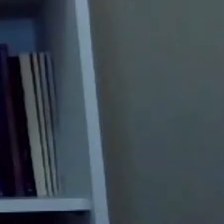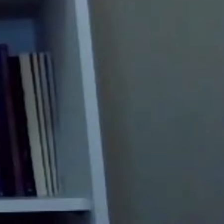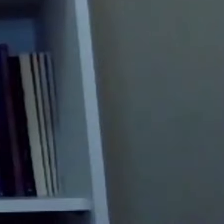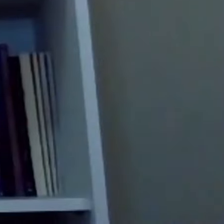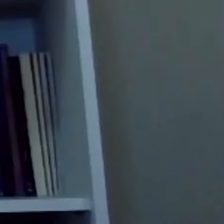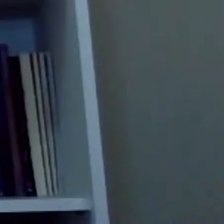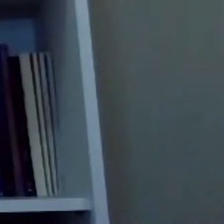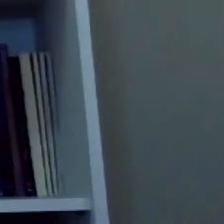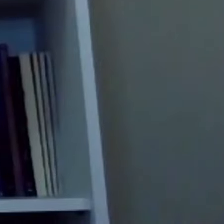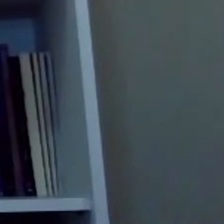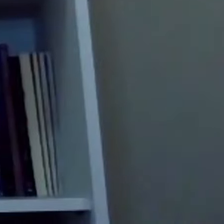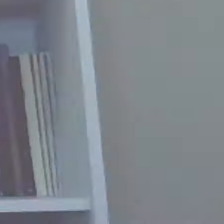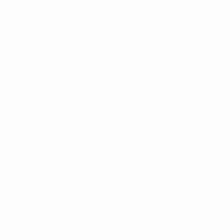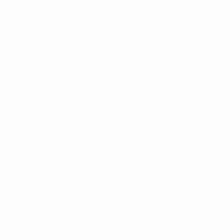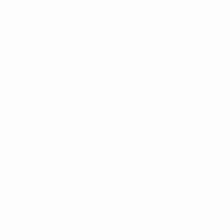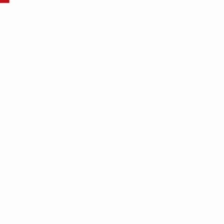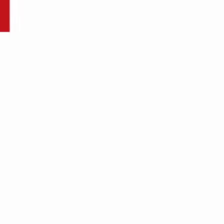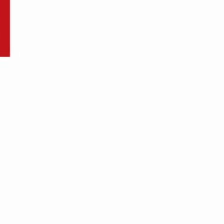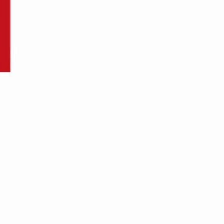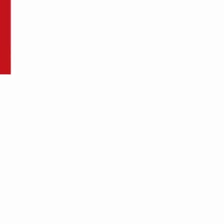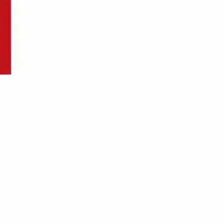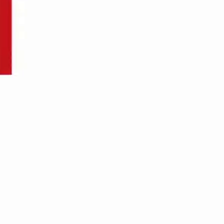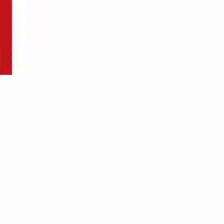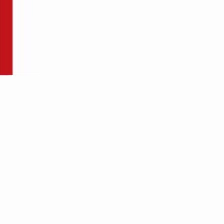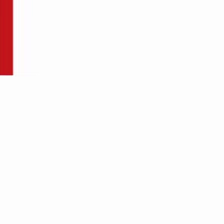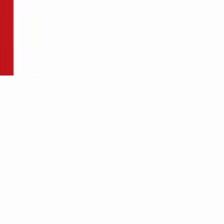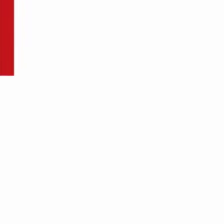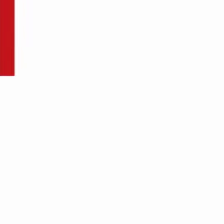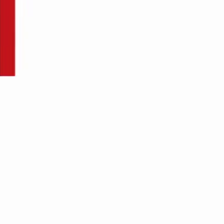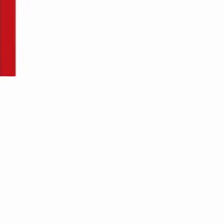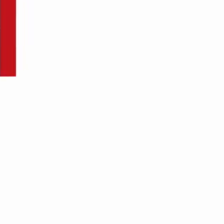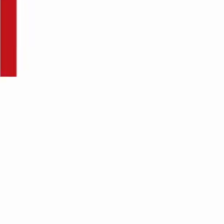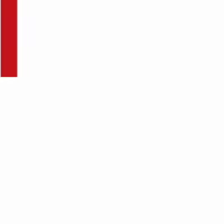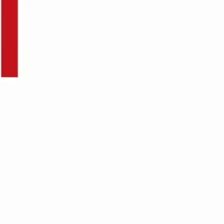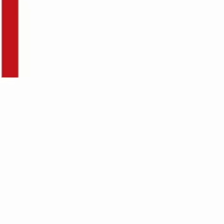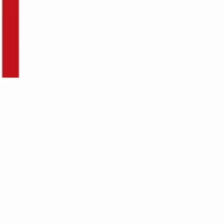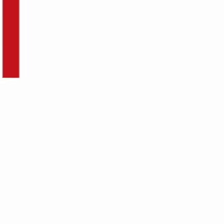aí e